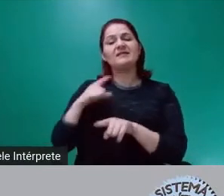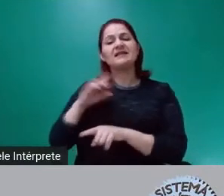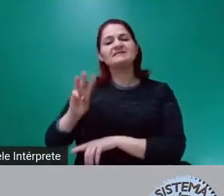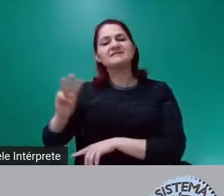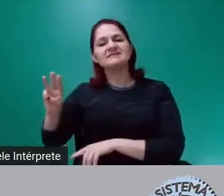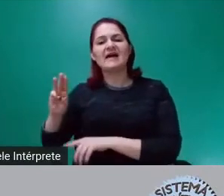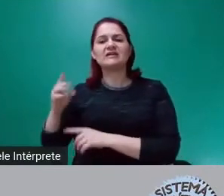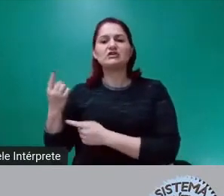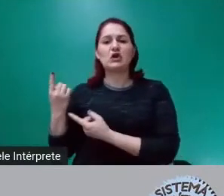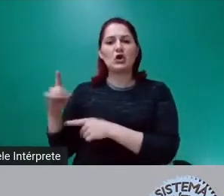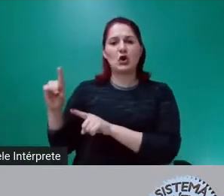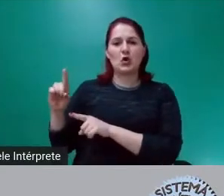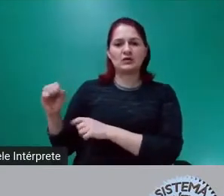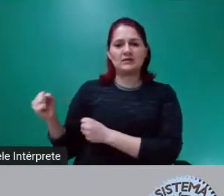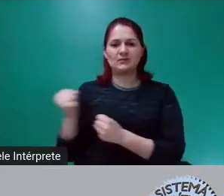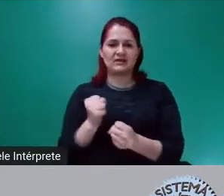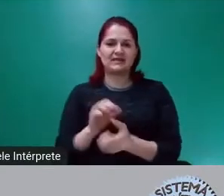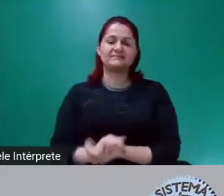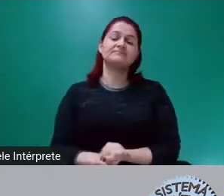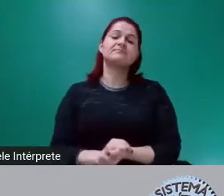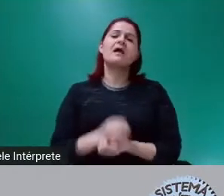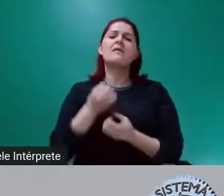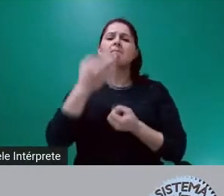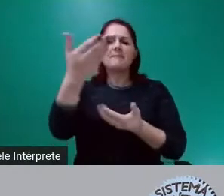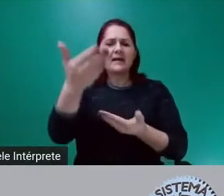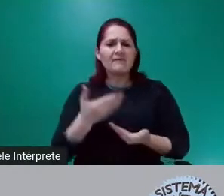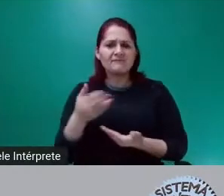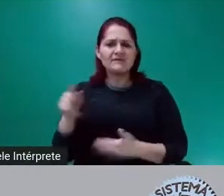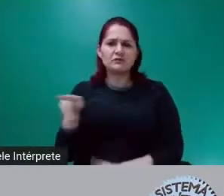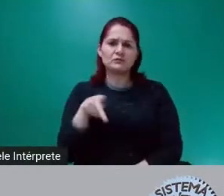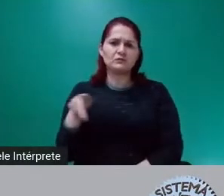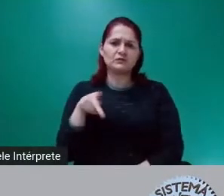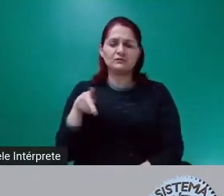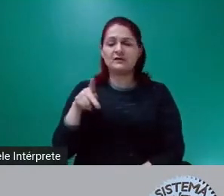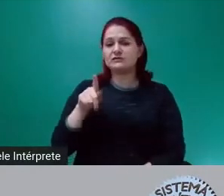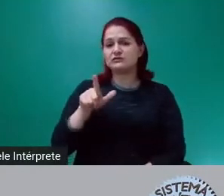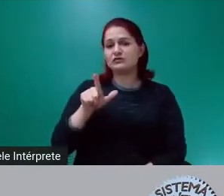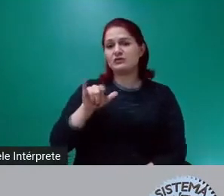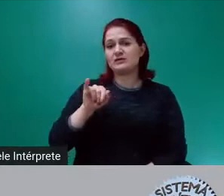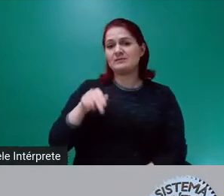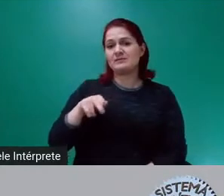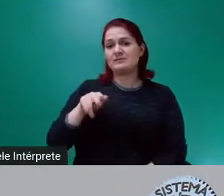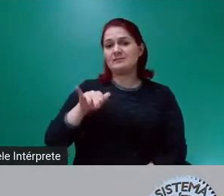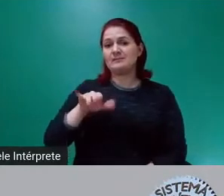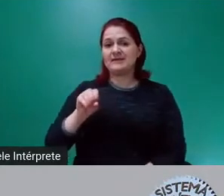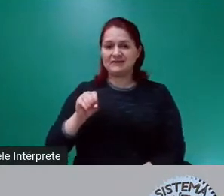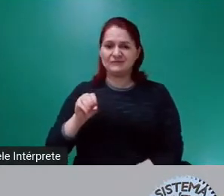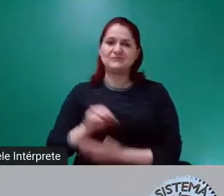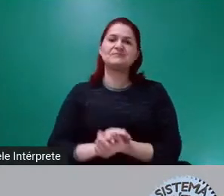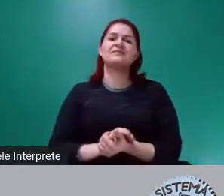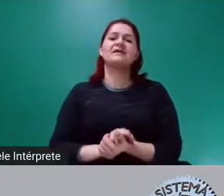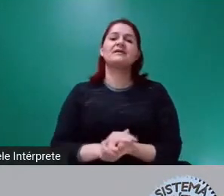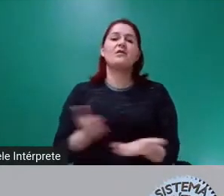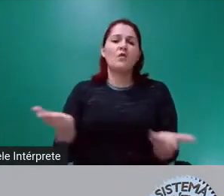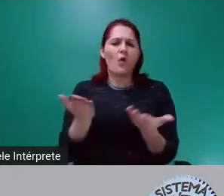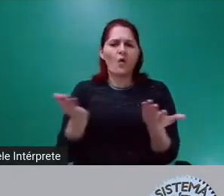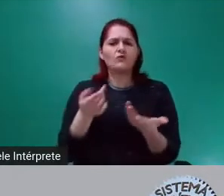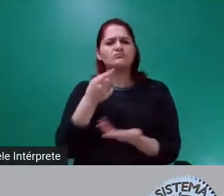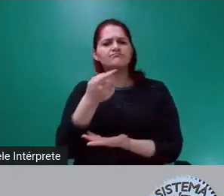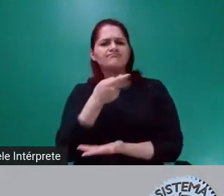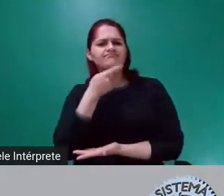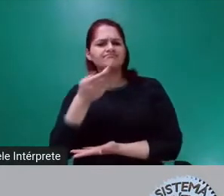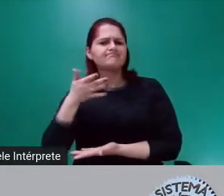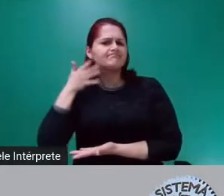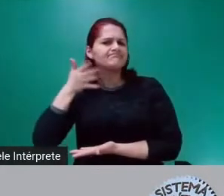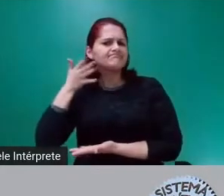bem-vindo, querido professor Plínio, para a sua exposição aqui no nosso grande Seminário Nacional.